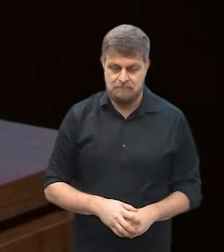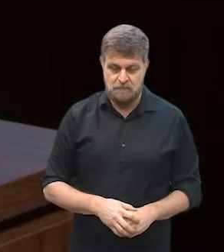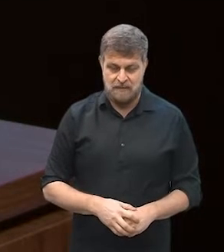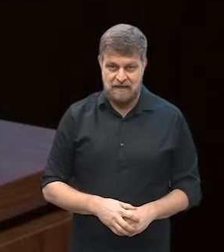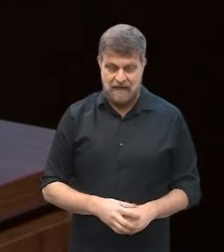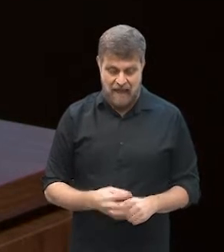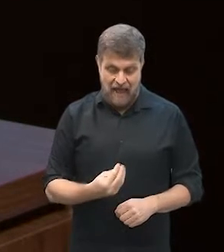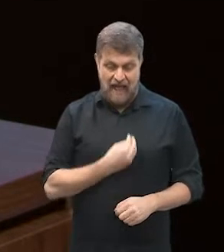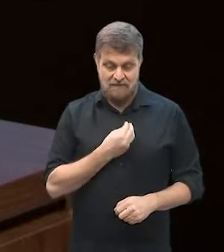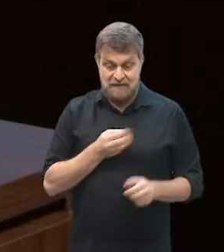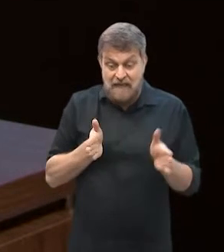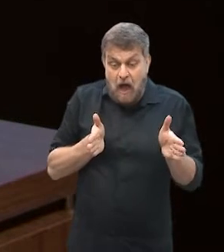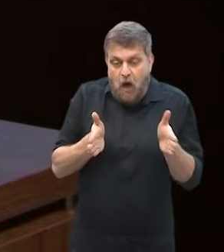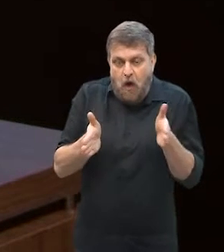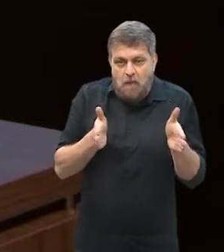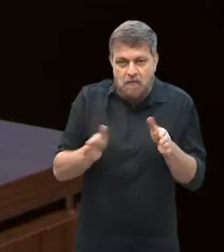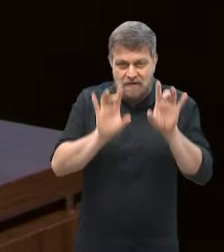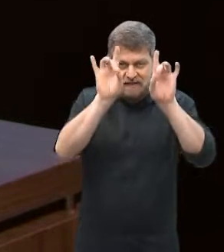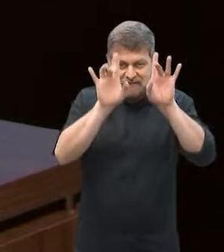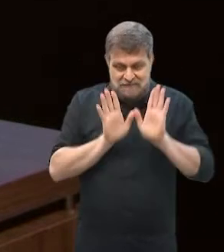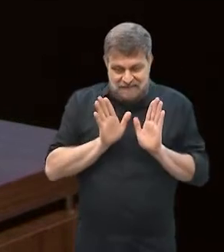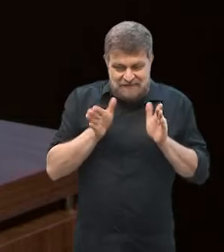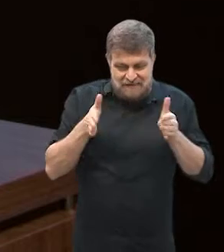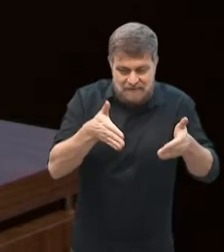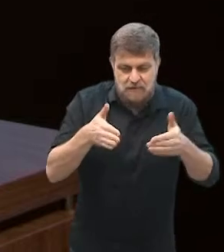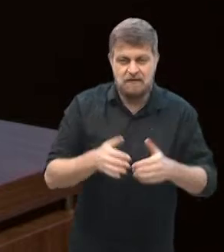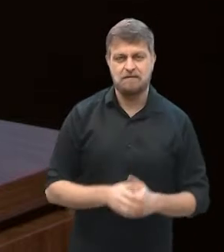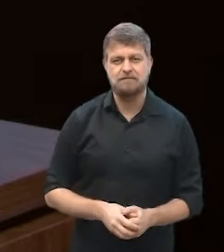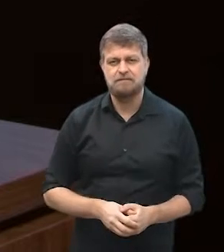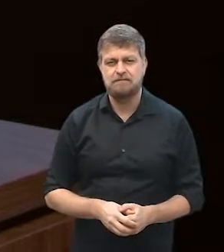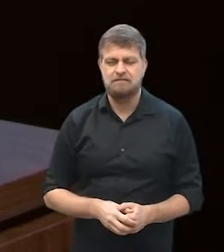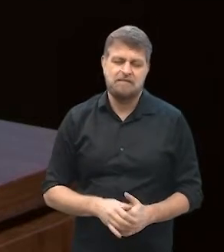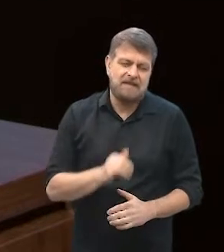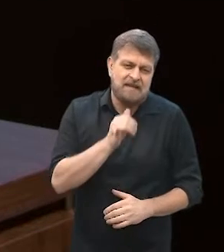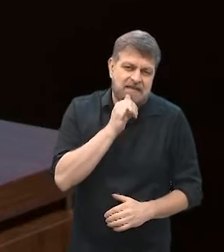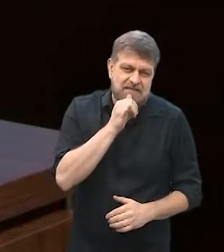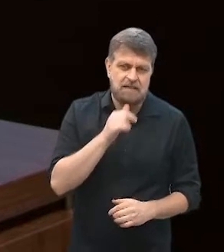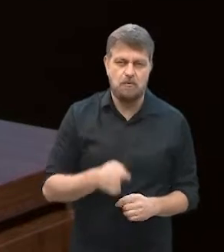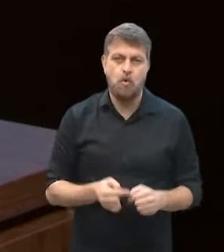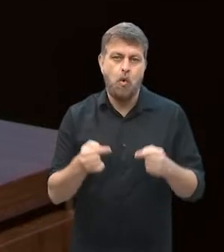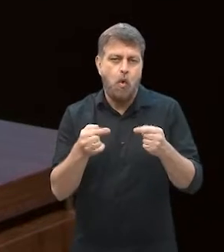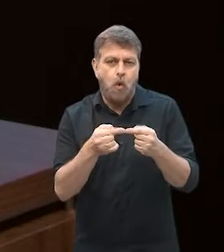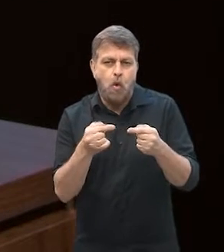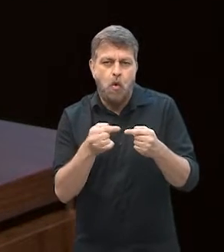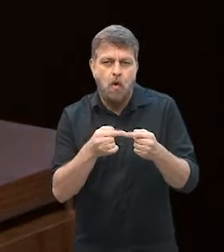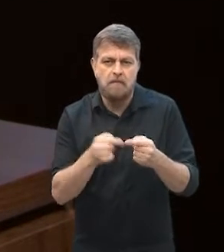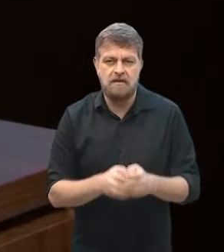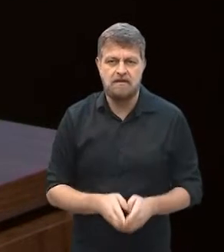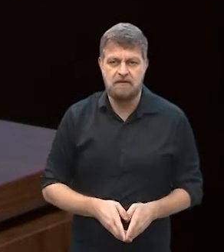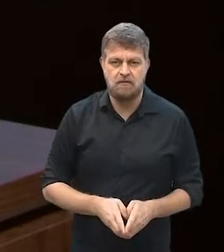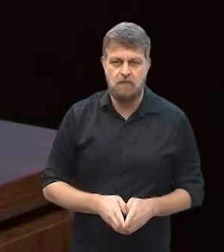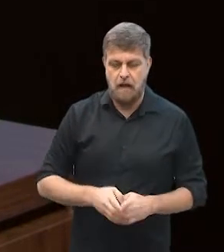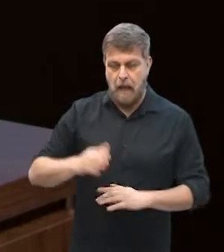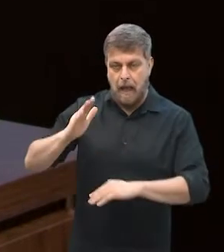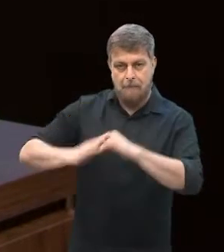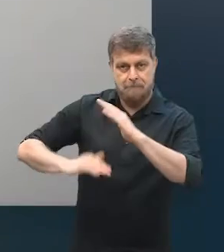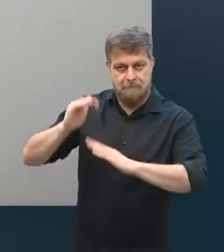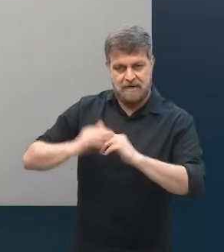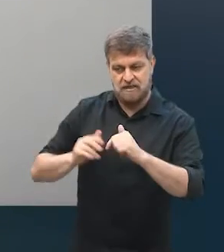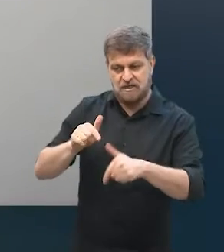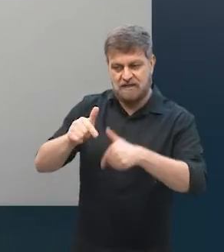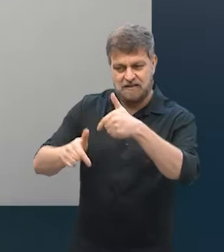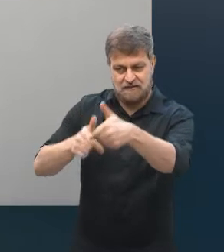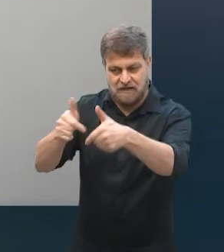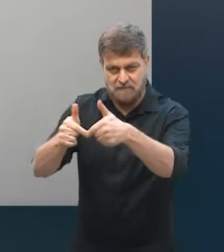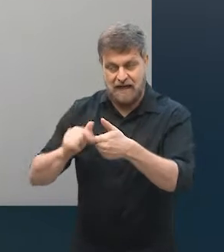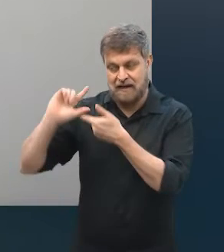vida é muito específico, e quando eu coloco o momento de vida tem a ver com o momento na própria atividade, vamos